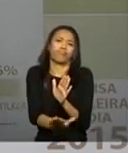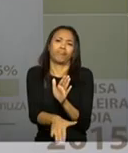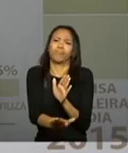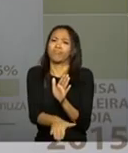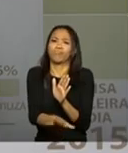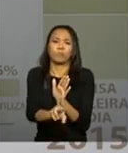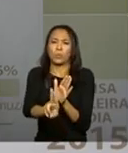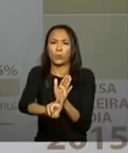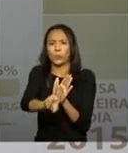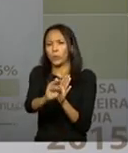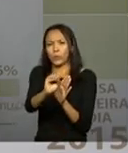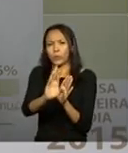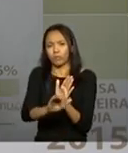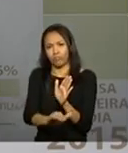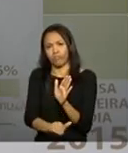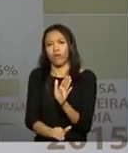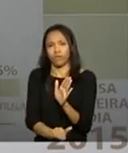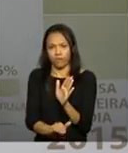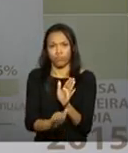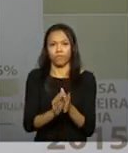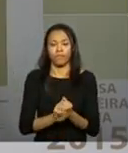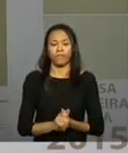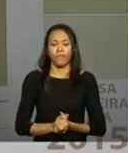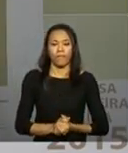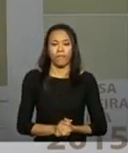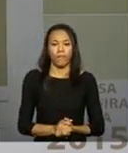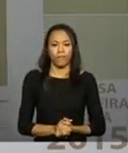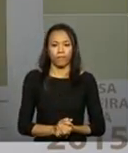principal fonte de informação. Vou passar.